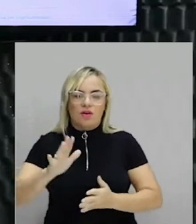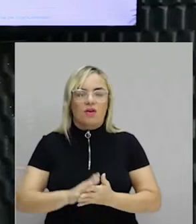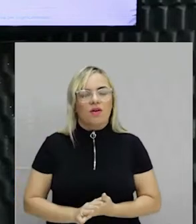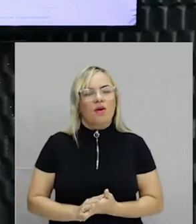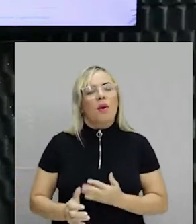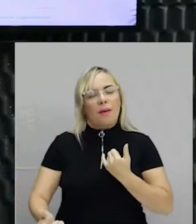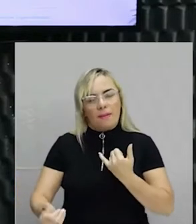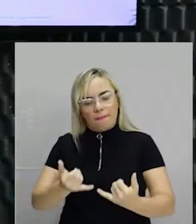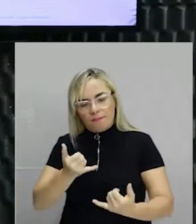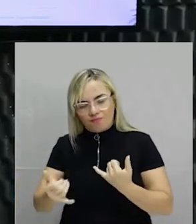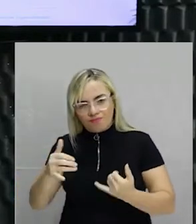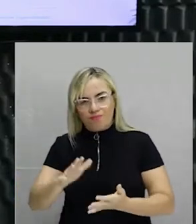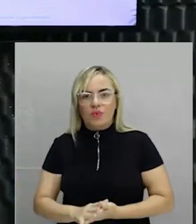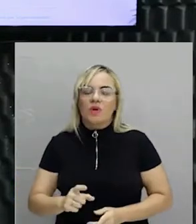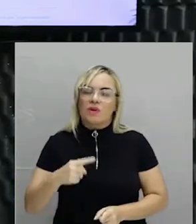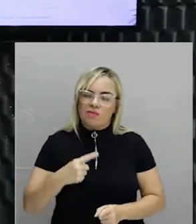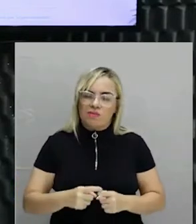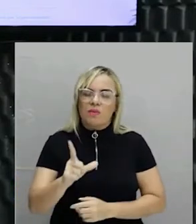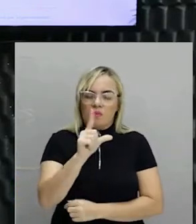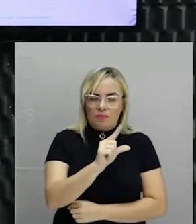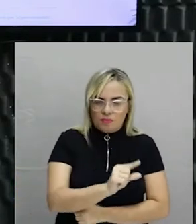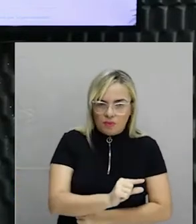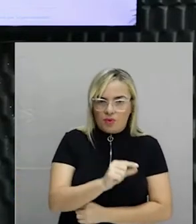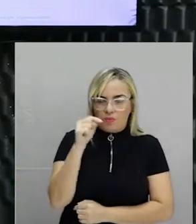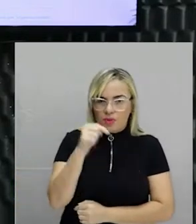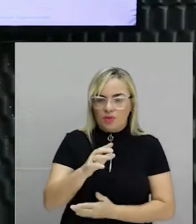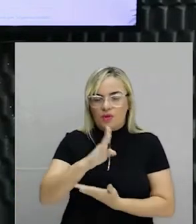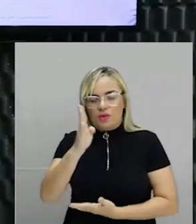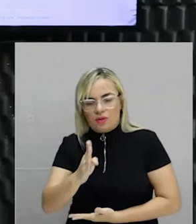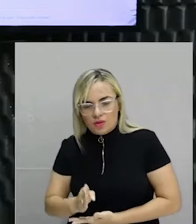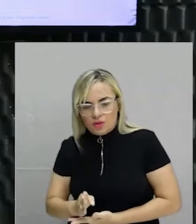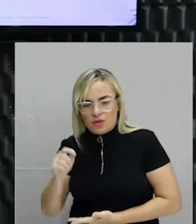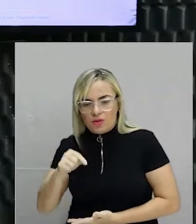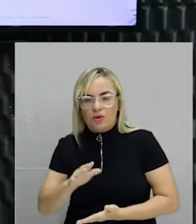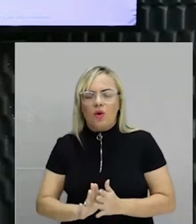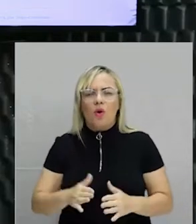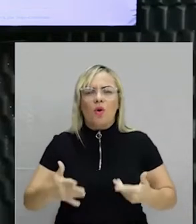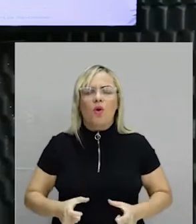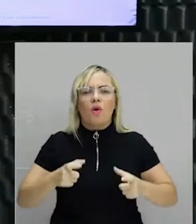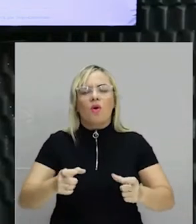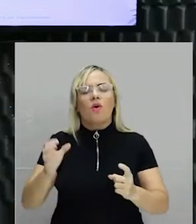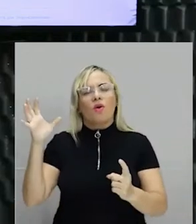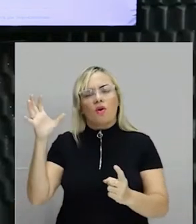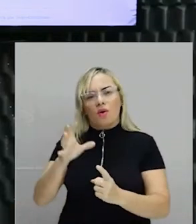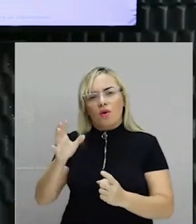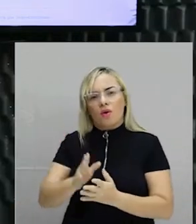por uma questão, inclusive, de dinheiro. O local onde você tem a maior influência do barroco brasileiro, Minas Gerais, especificamente